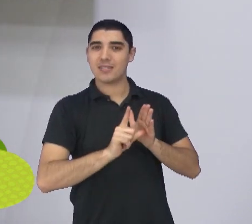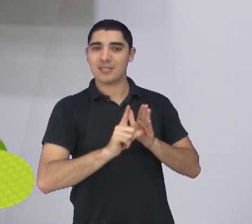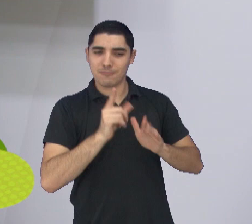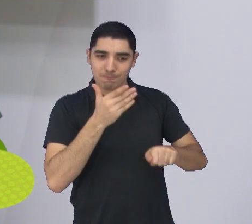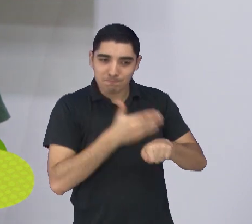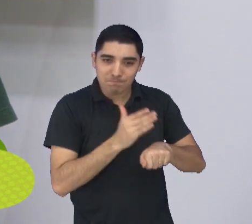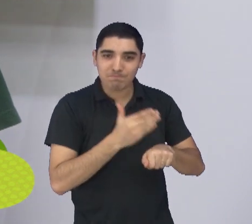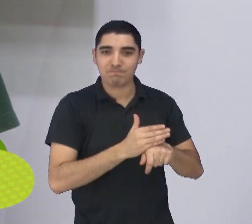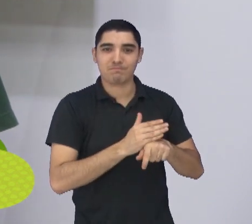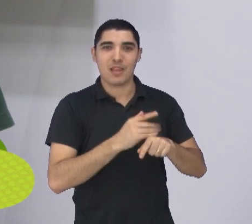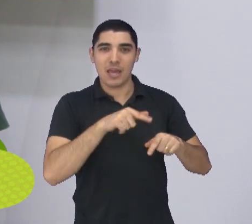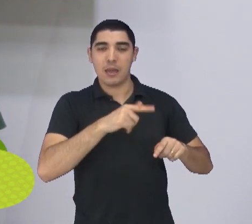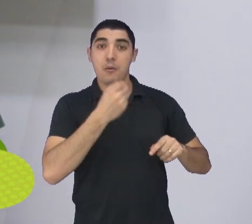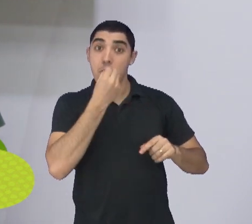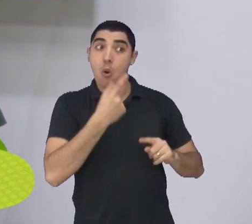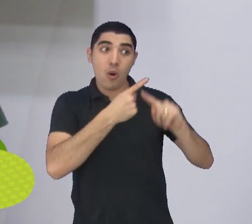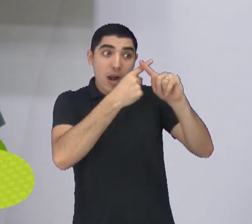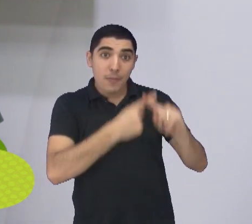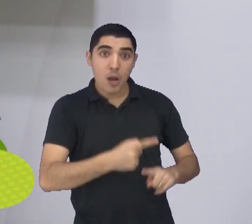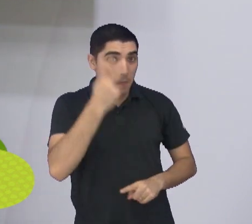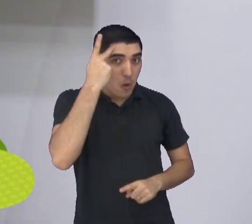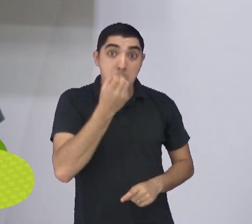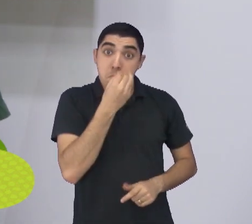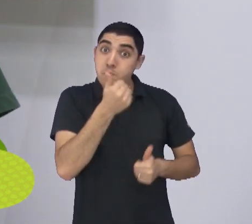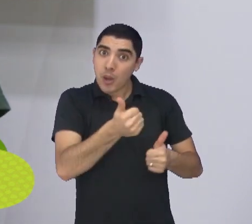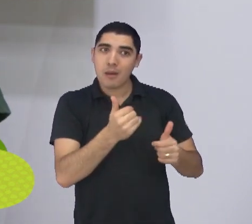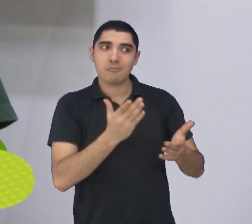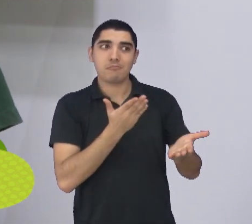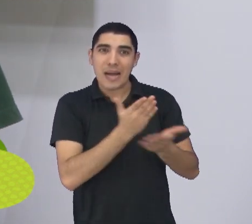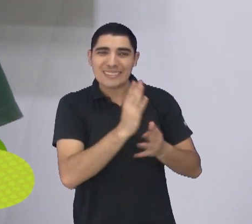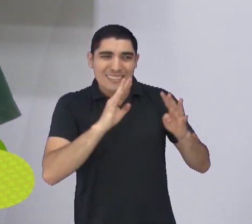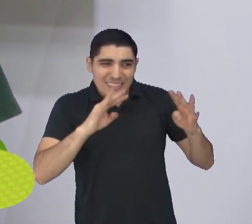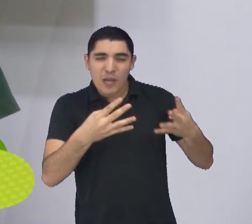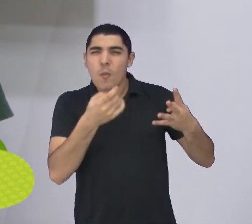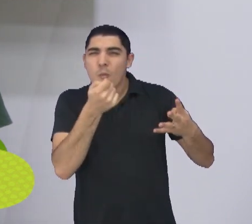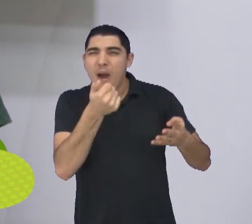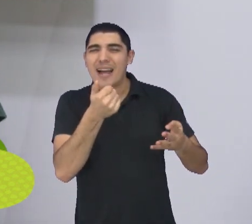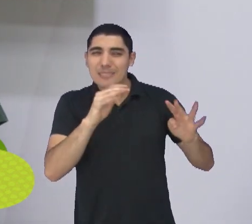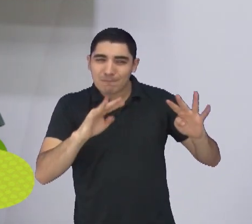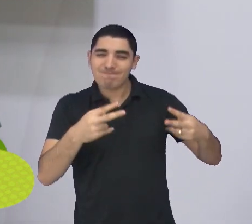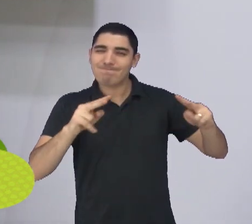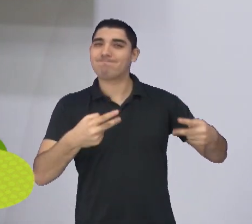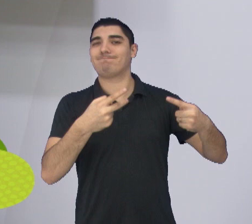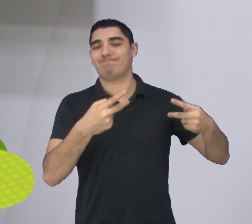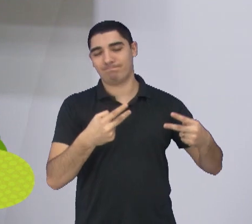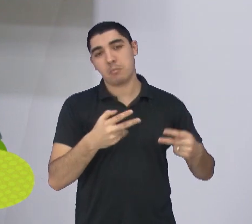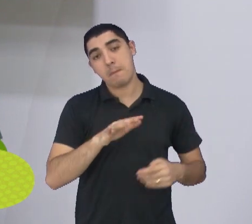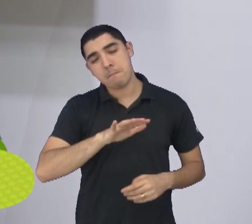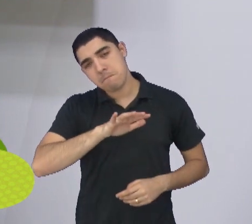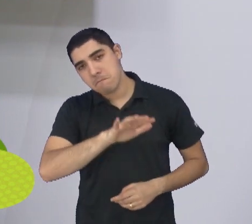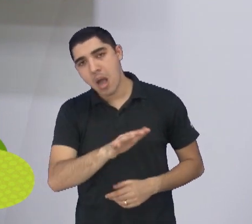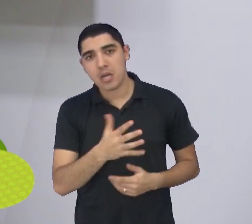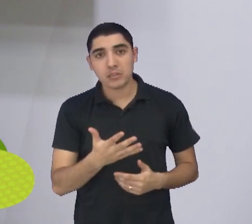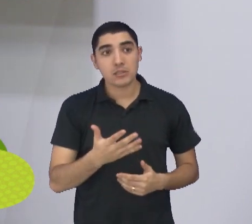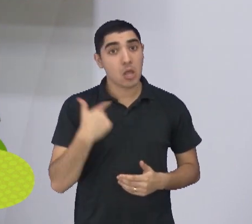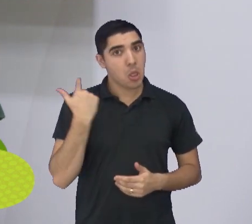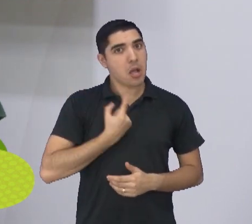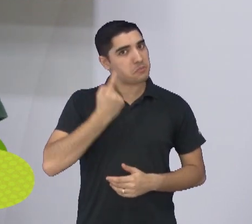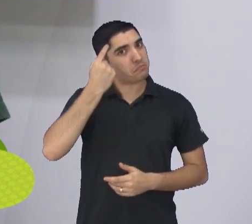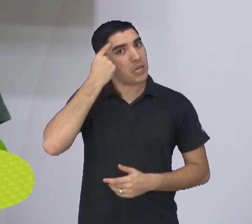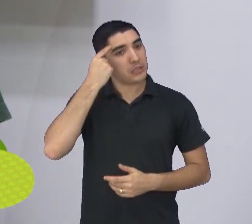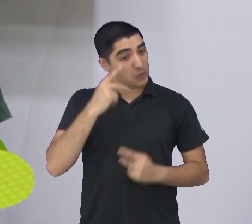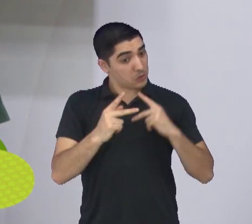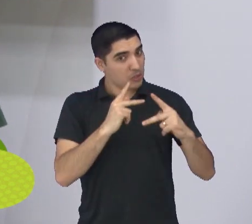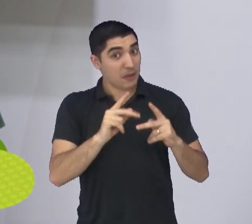Paulista, chegou nas quartas de final, poderia até ter passado, por detalhes não passou. E a gente esperava que o São José faria um jogo